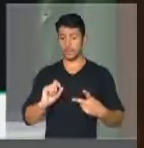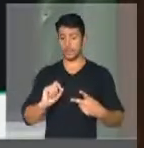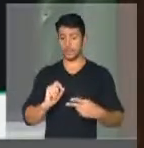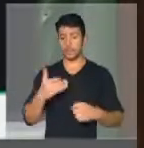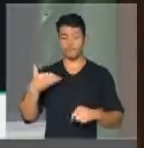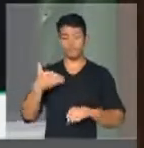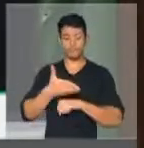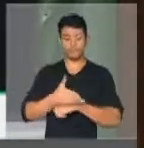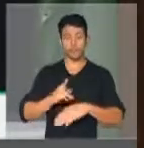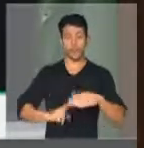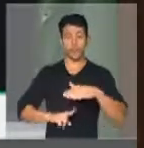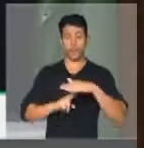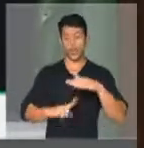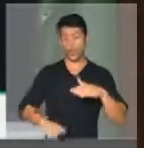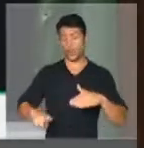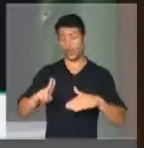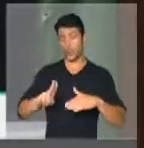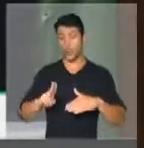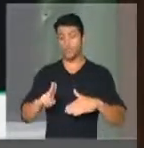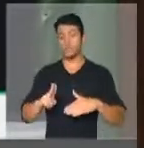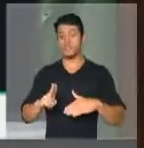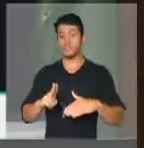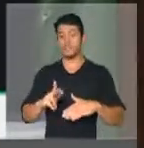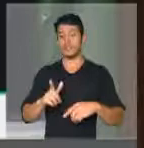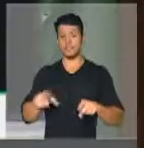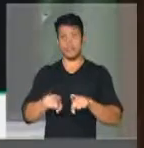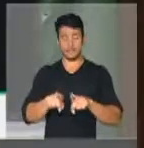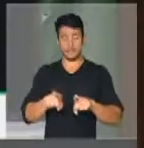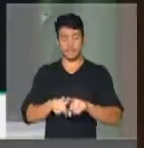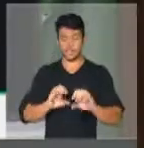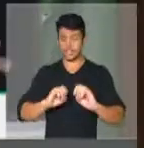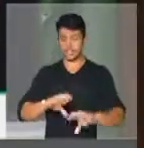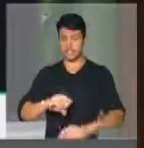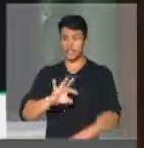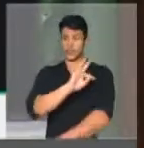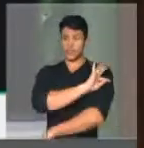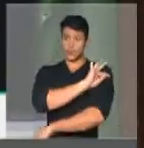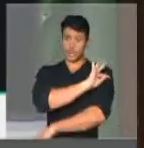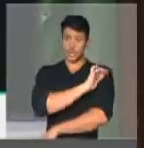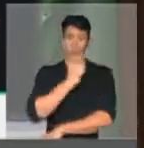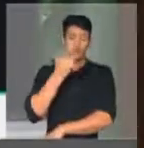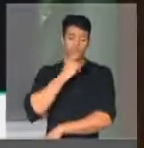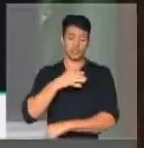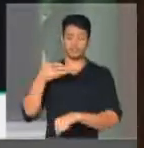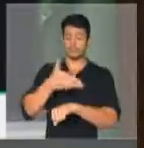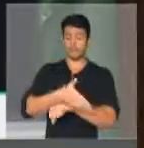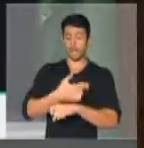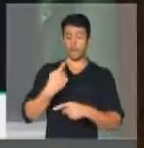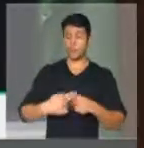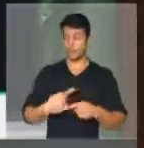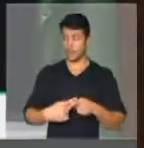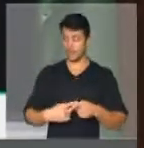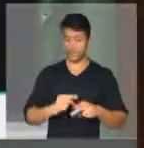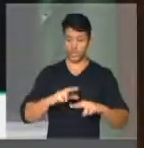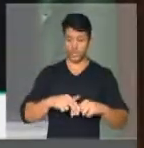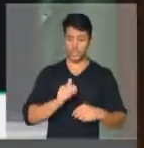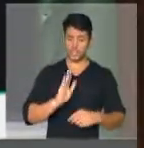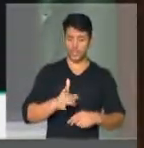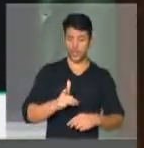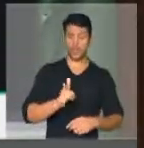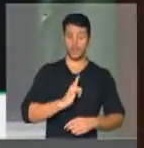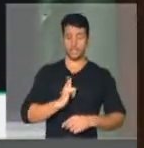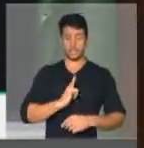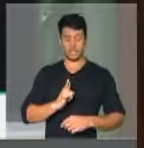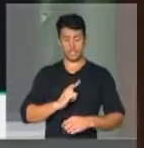numa universidade, deles estarem no ensino técnico, porque além de existir as